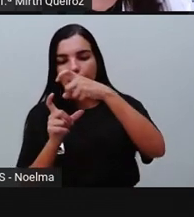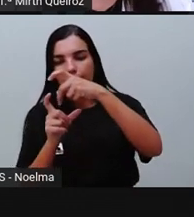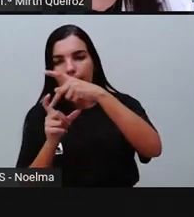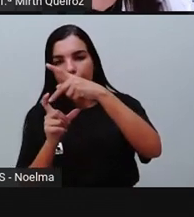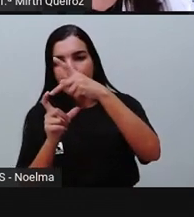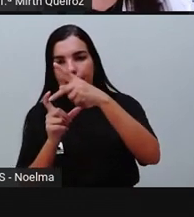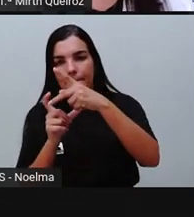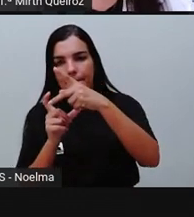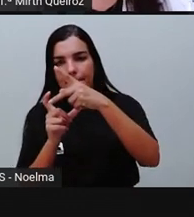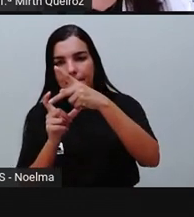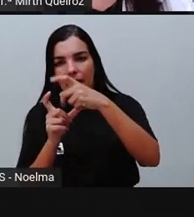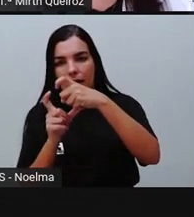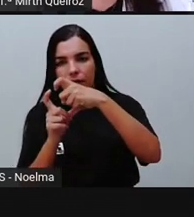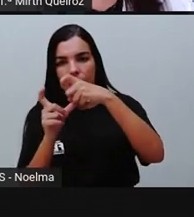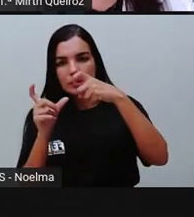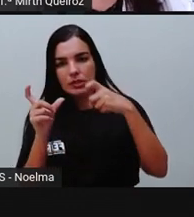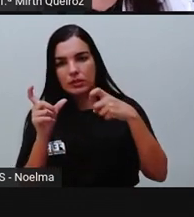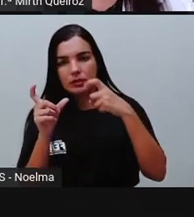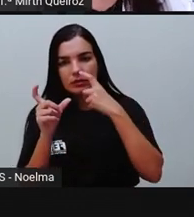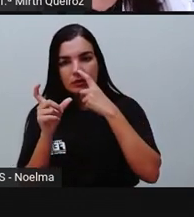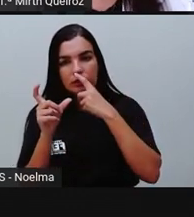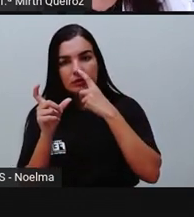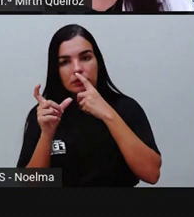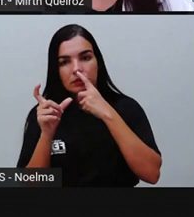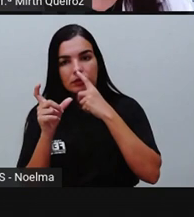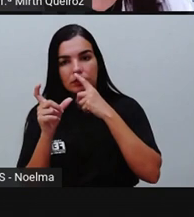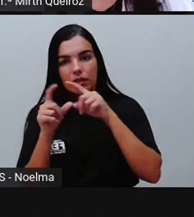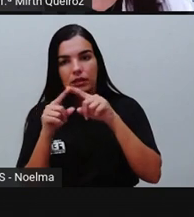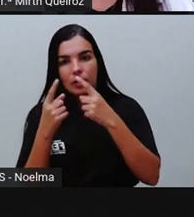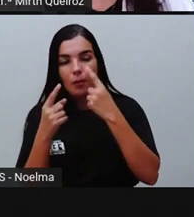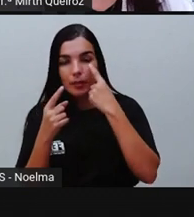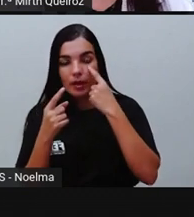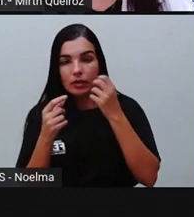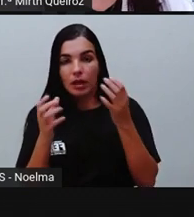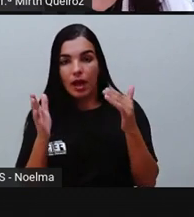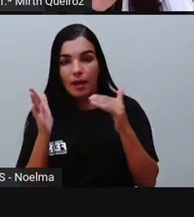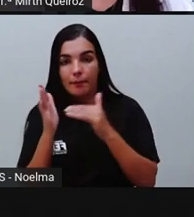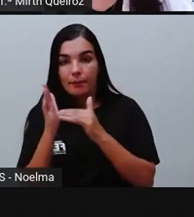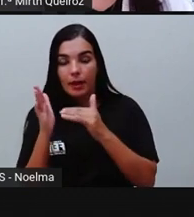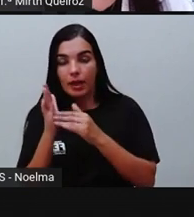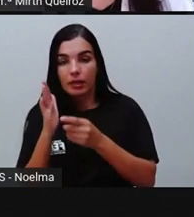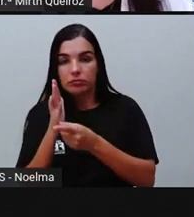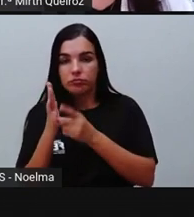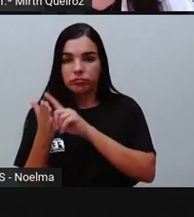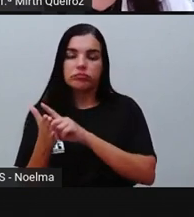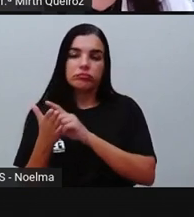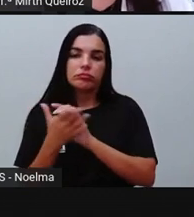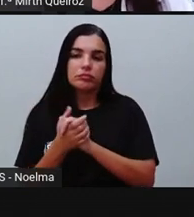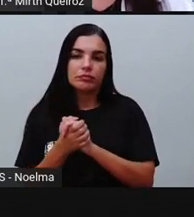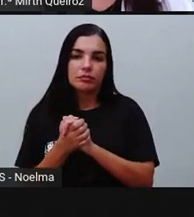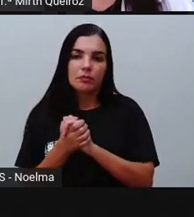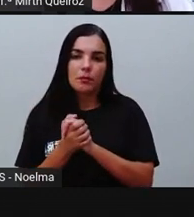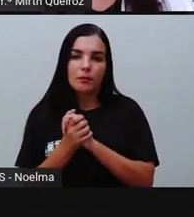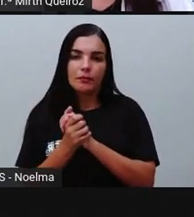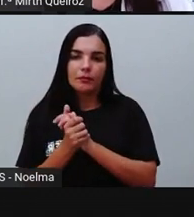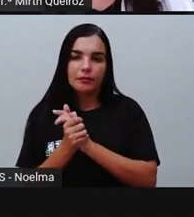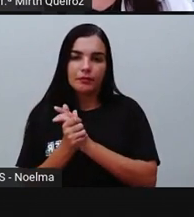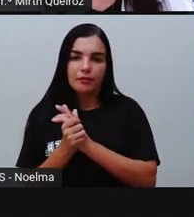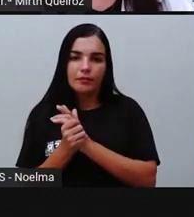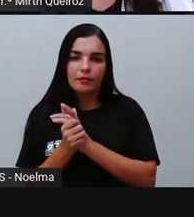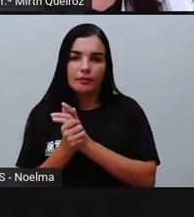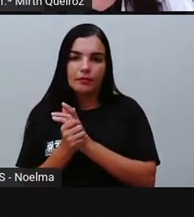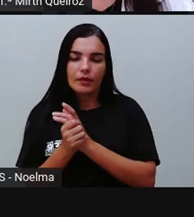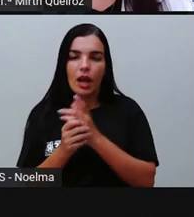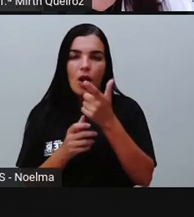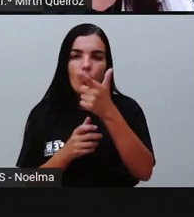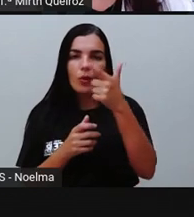Paroxítona, né? Onde a penúltima sílaba é a sílaba mais forte. A corrente interna o